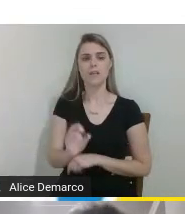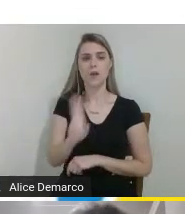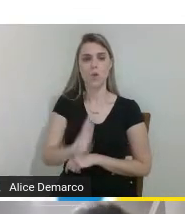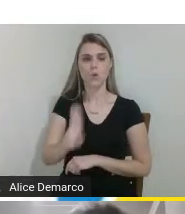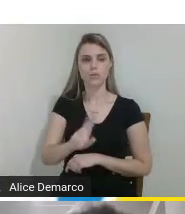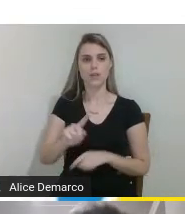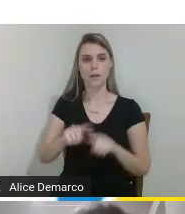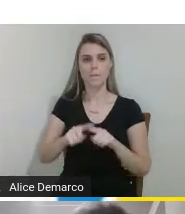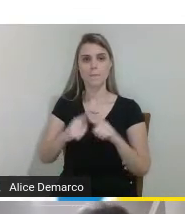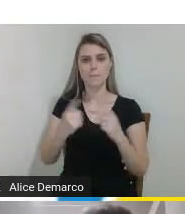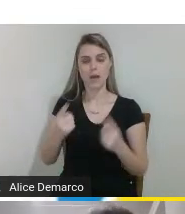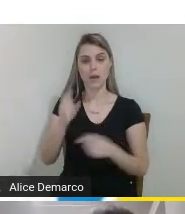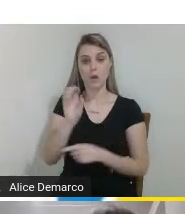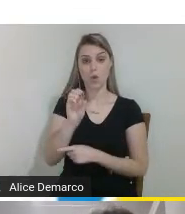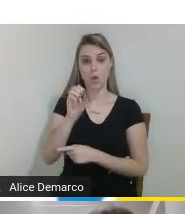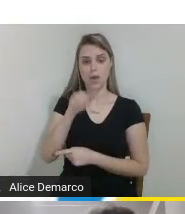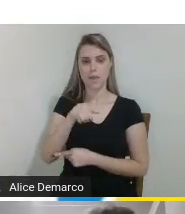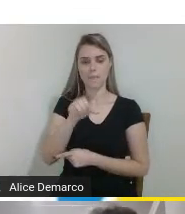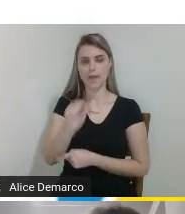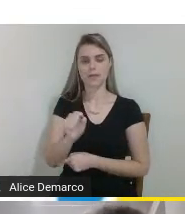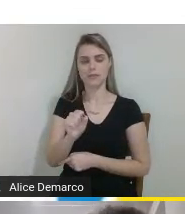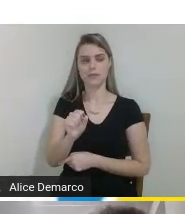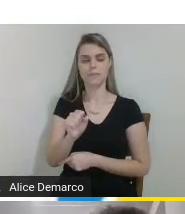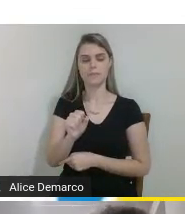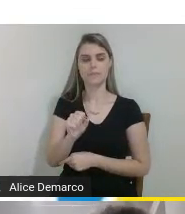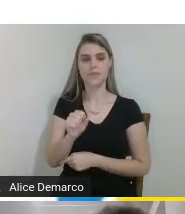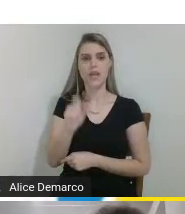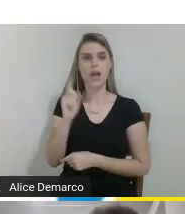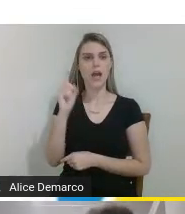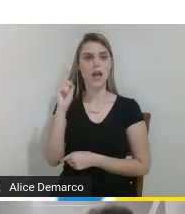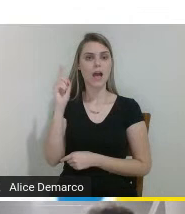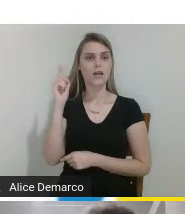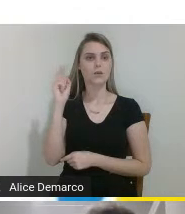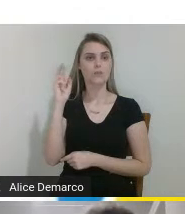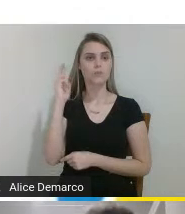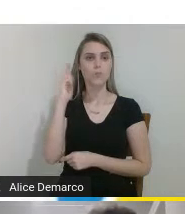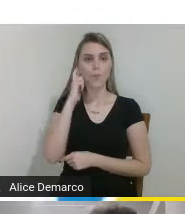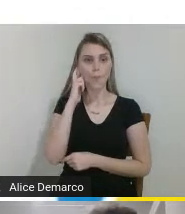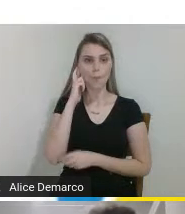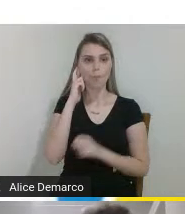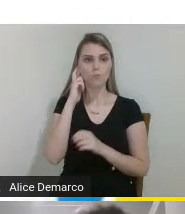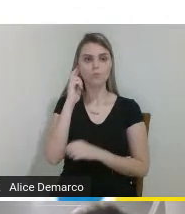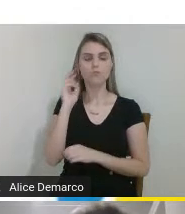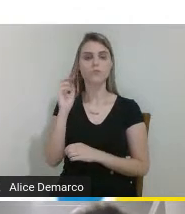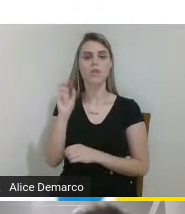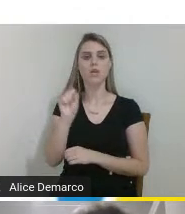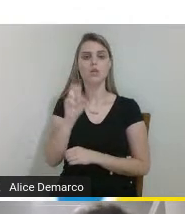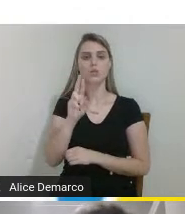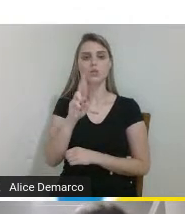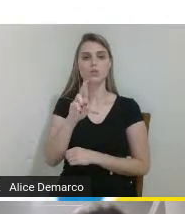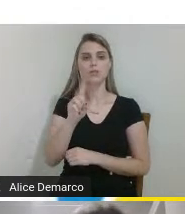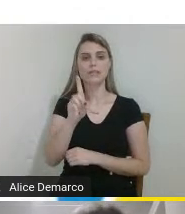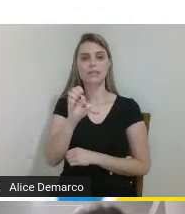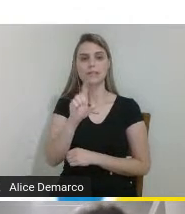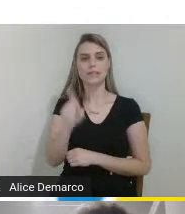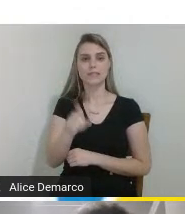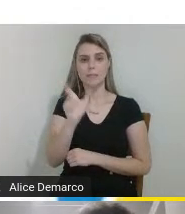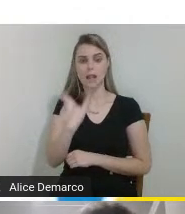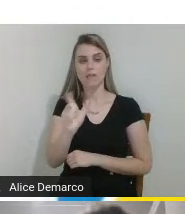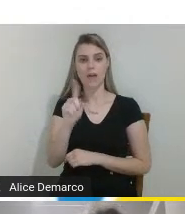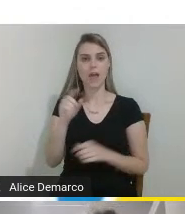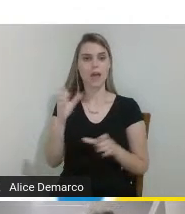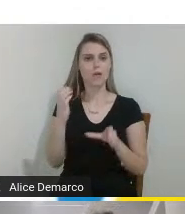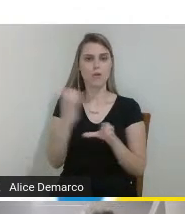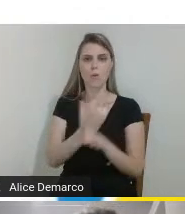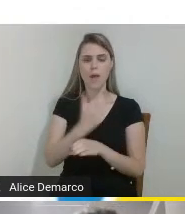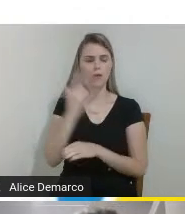OMS a Organização Mundial da Saúde a surdez ela é a ausência total da percepção sonora em